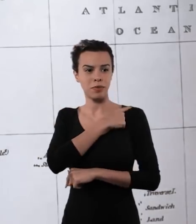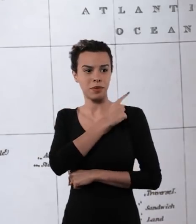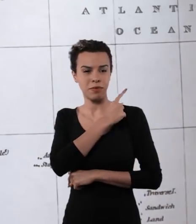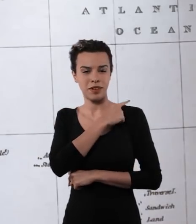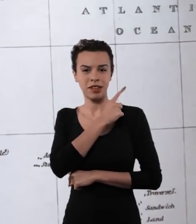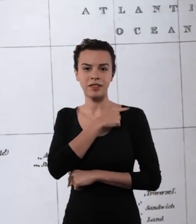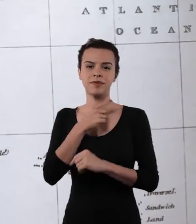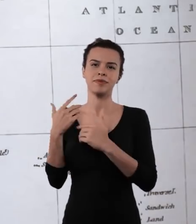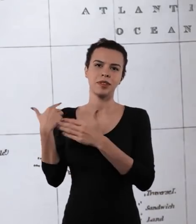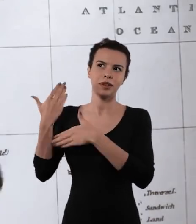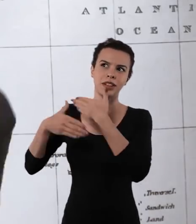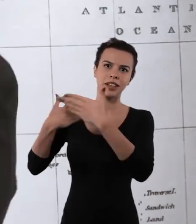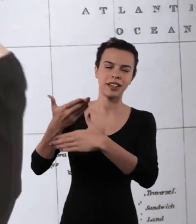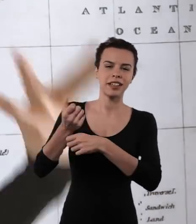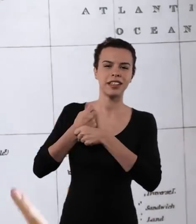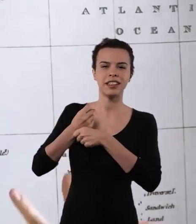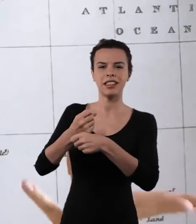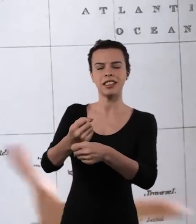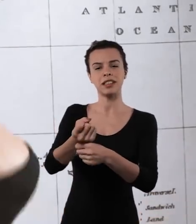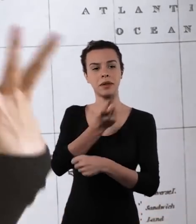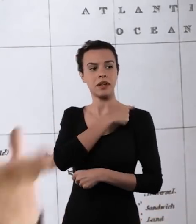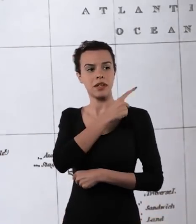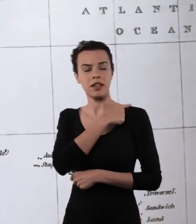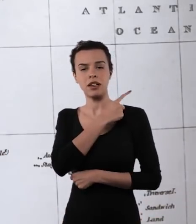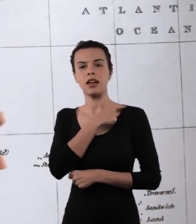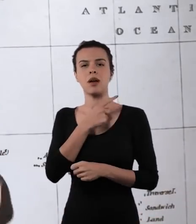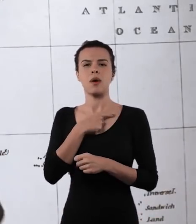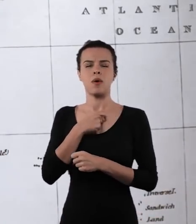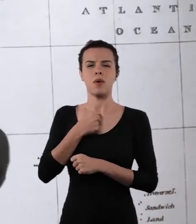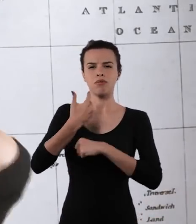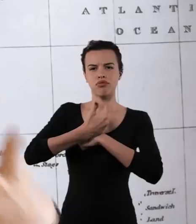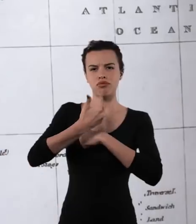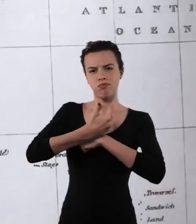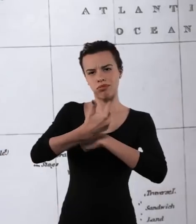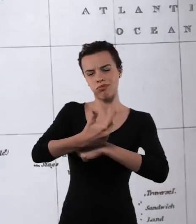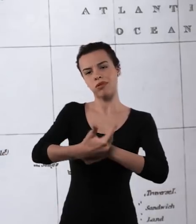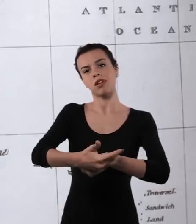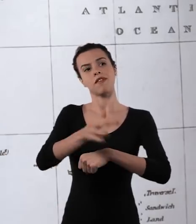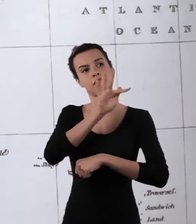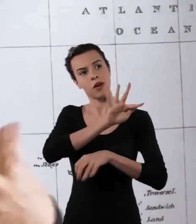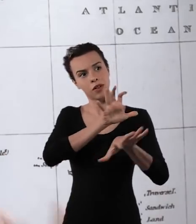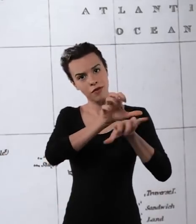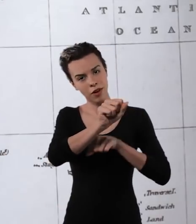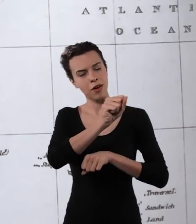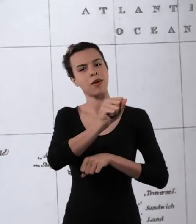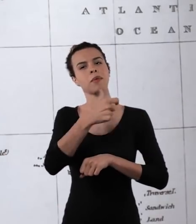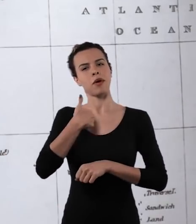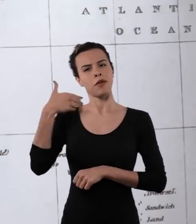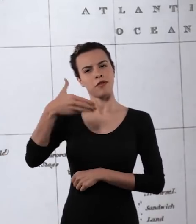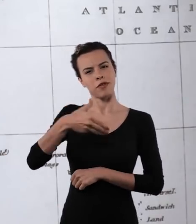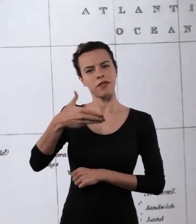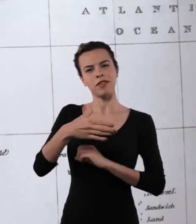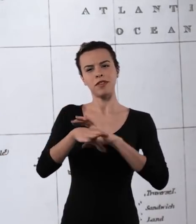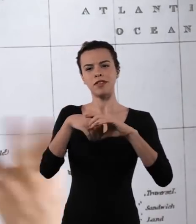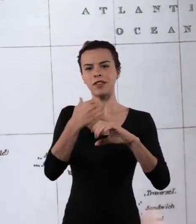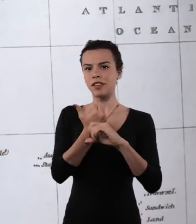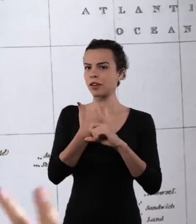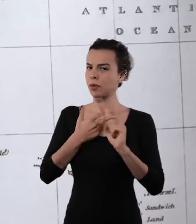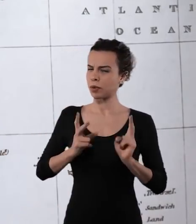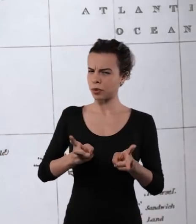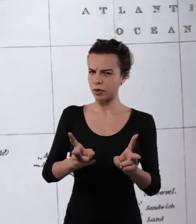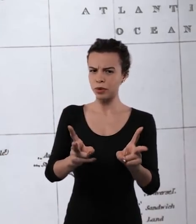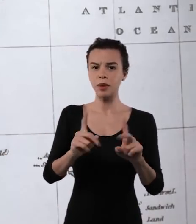no primeiro ano do ensino médio, então, desde aquele ano, né, do meu primeiro ano do ensino médio até eu concluir a faculdade, eu estive aqui na plataforma e dela